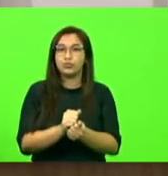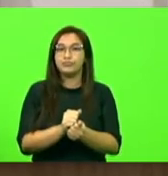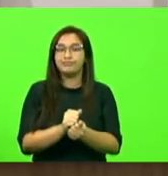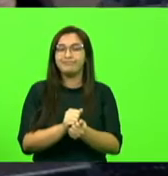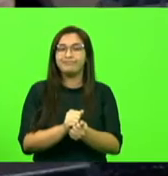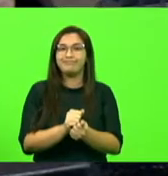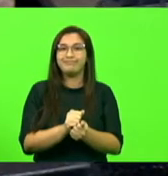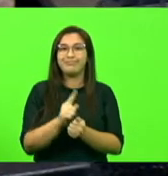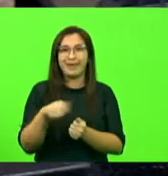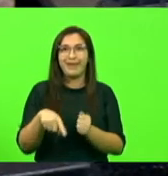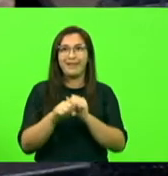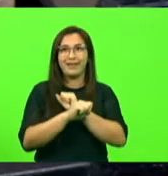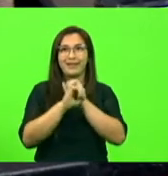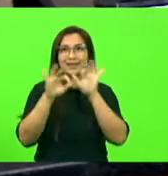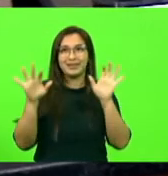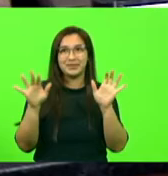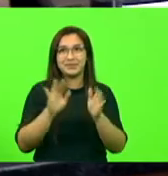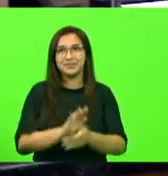claro aqui, presidente.